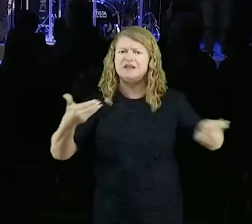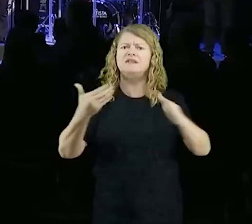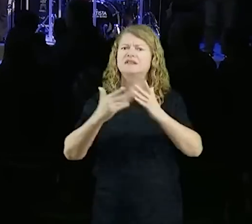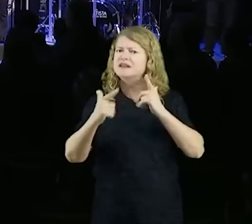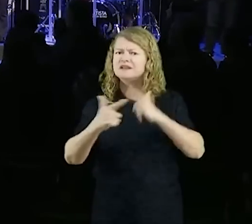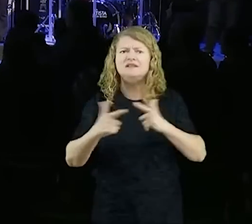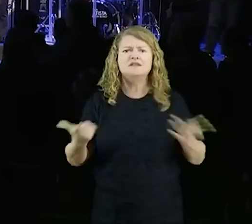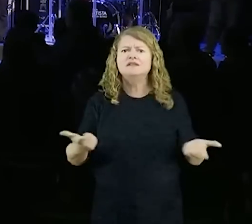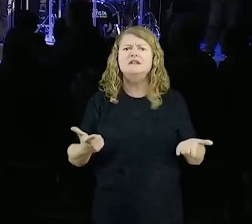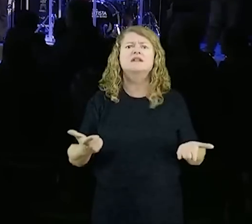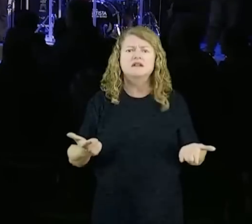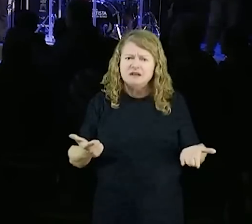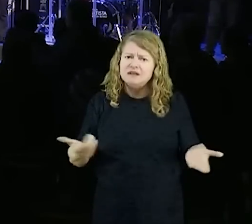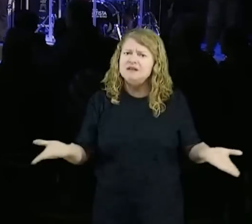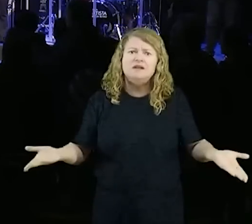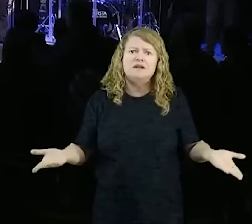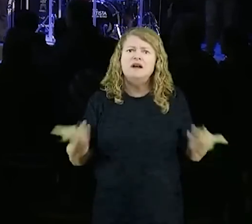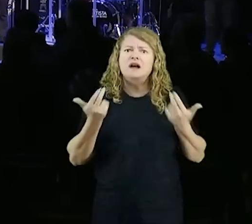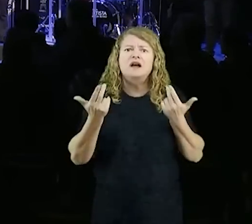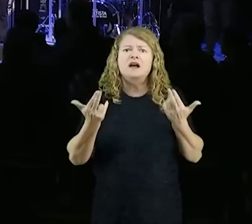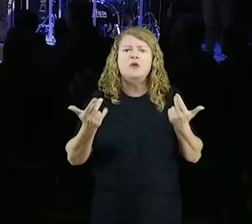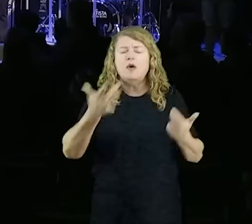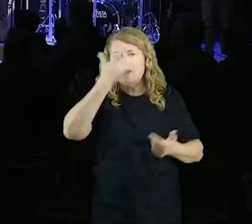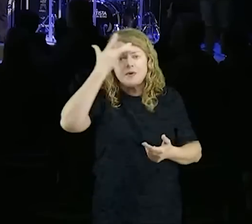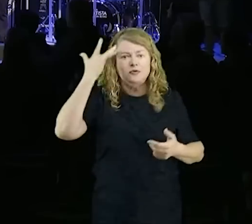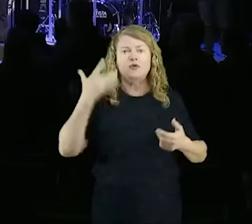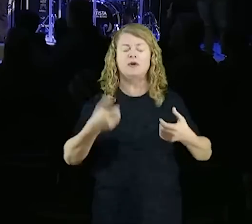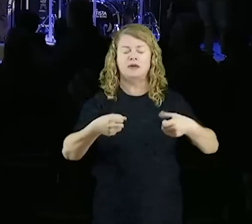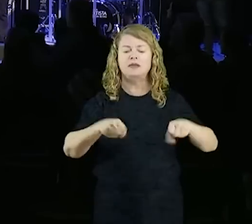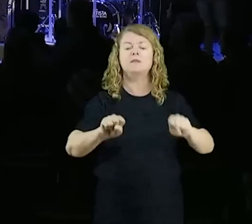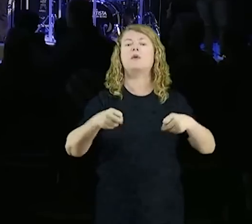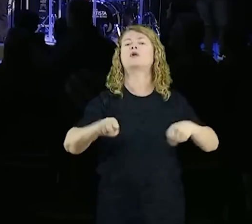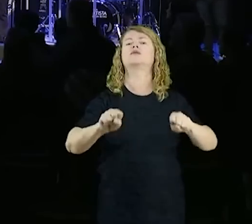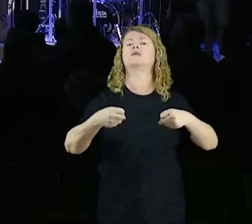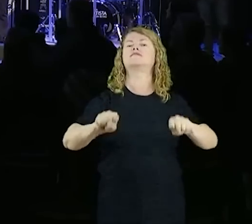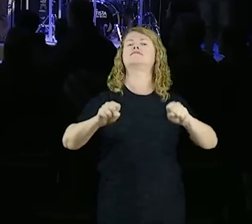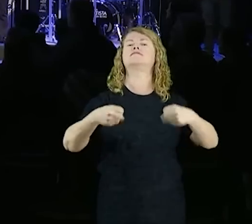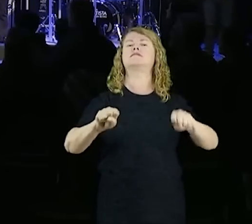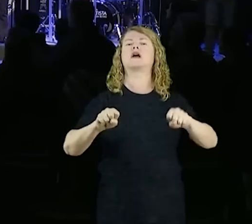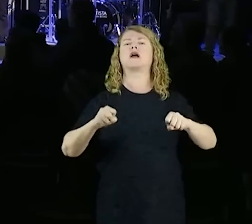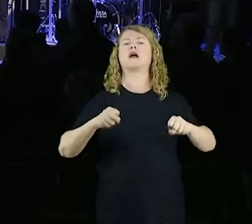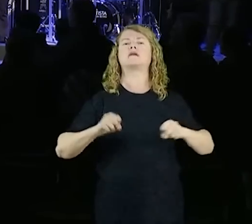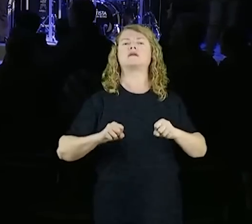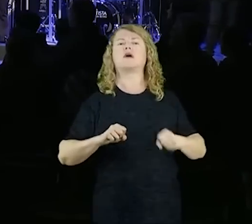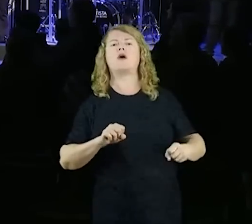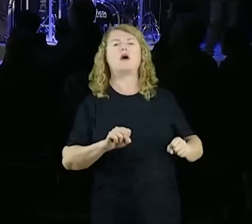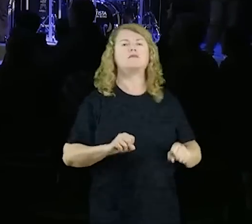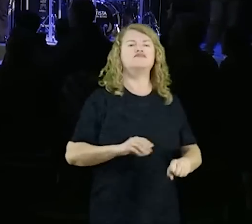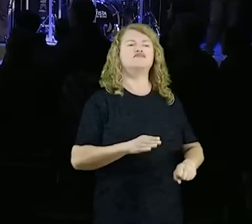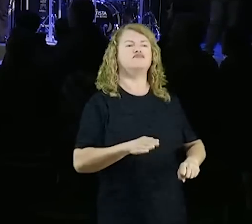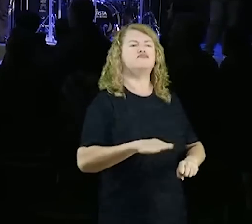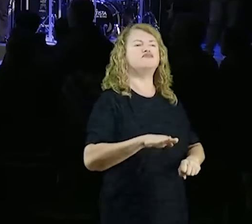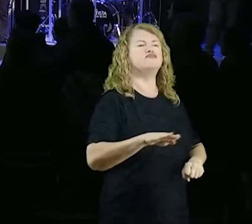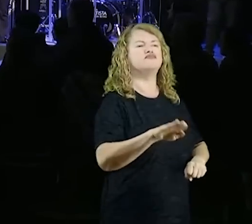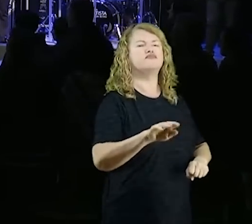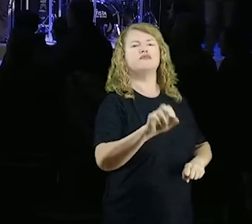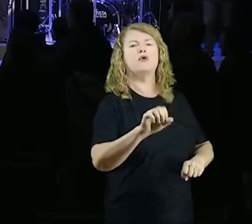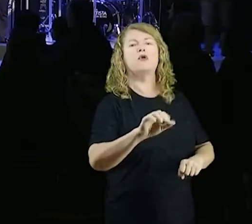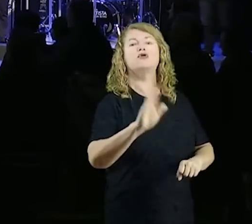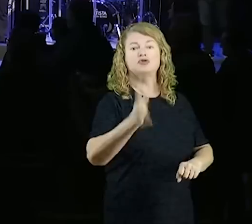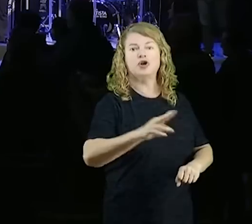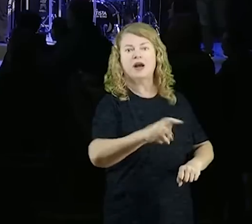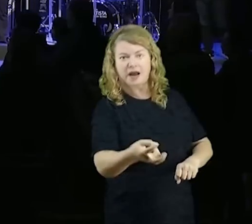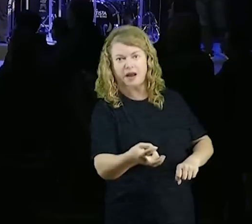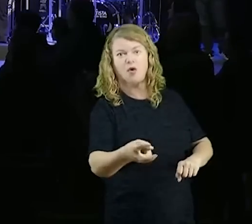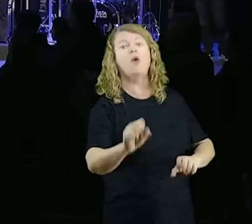está longe da igreja, é que nem quem anda de moto, ou já caiu, vai cair, você anda de